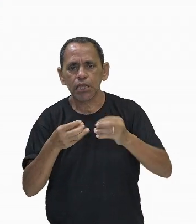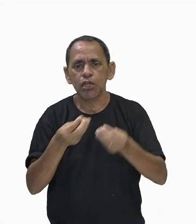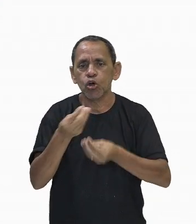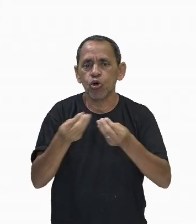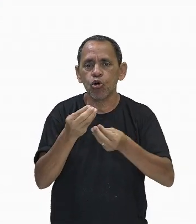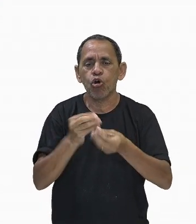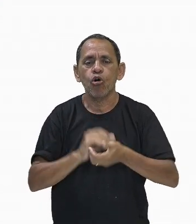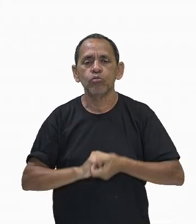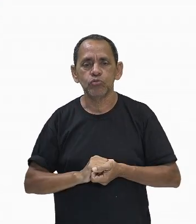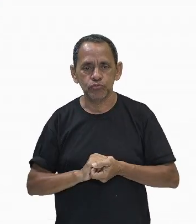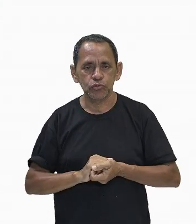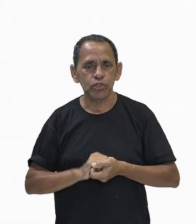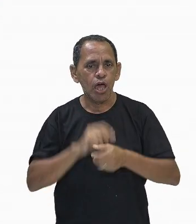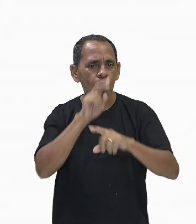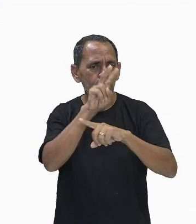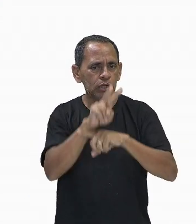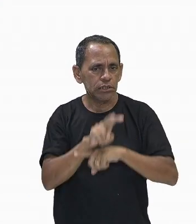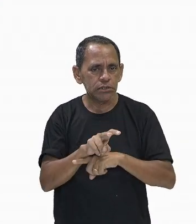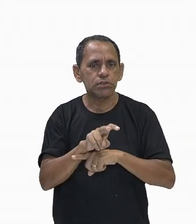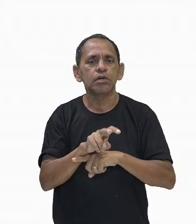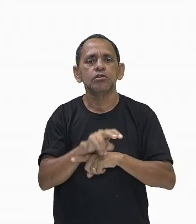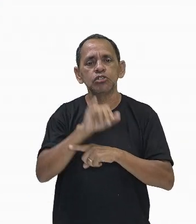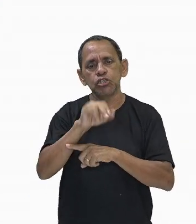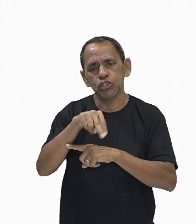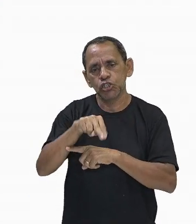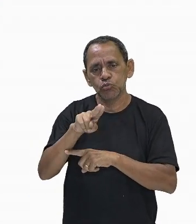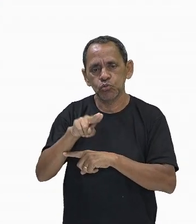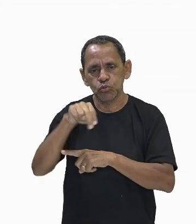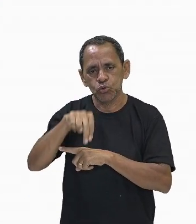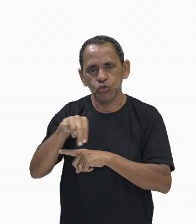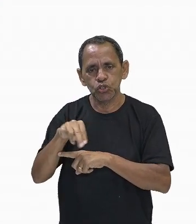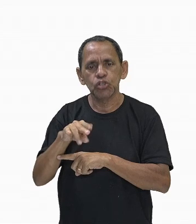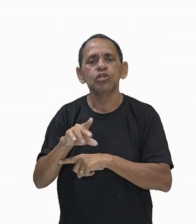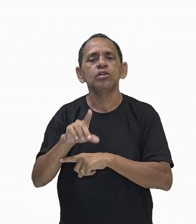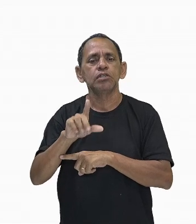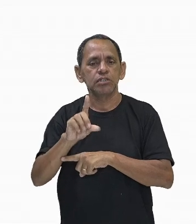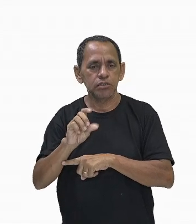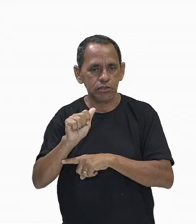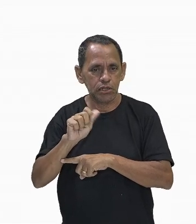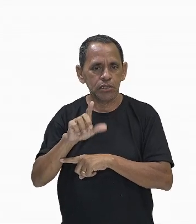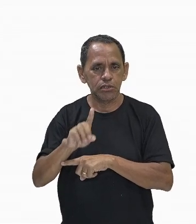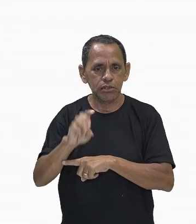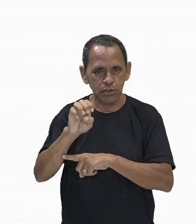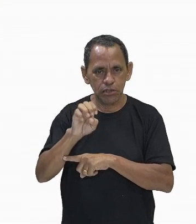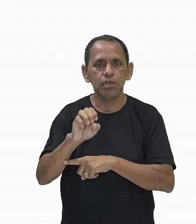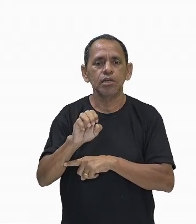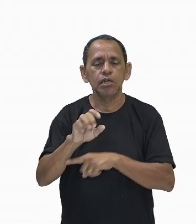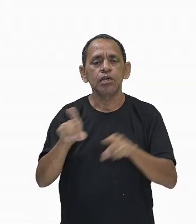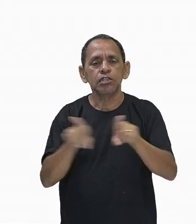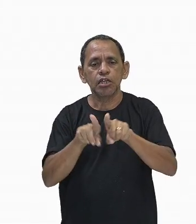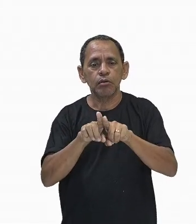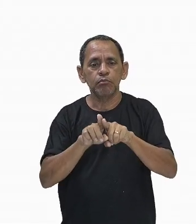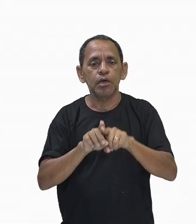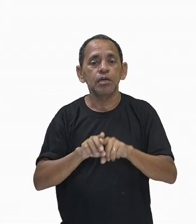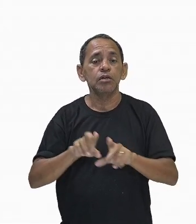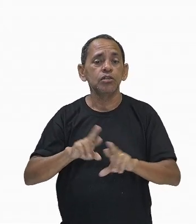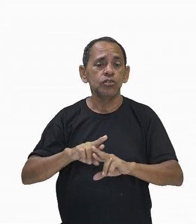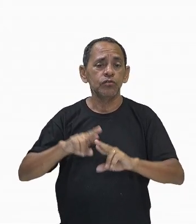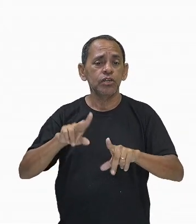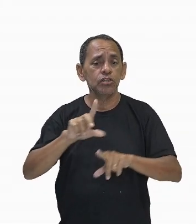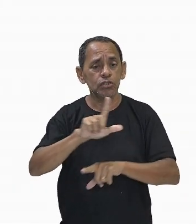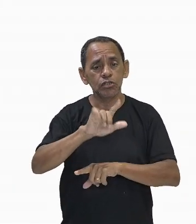Nesses glóbulos brancos, nós temos aí os linfócitos B, que diferenciam as células